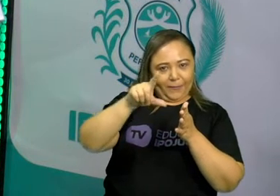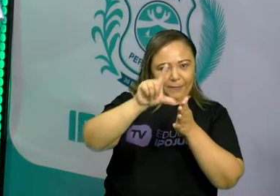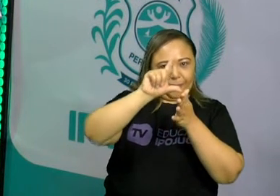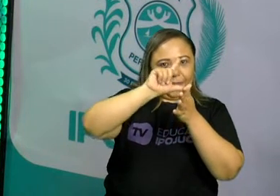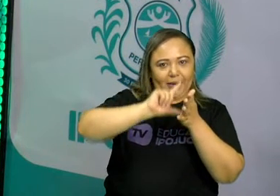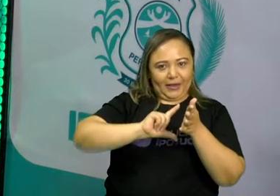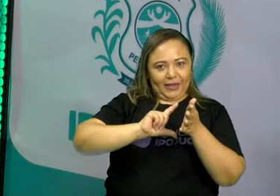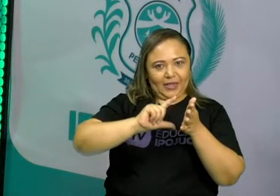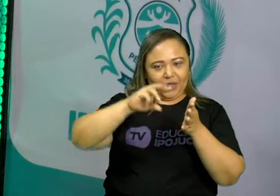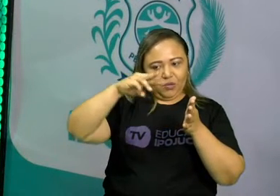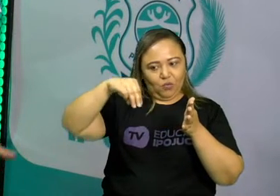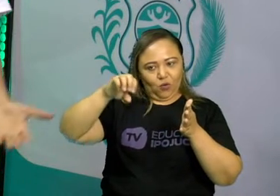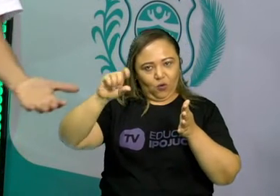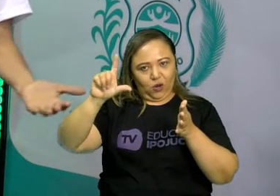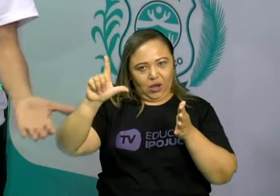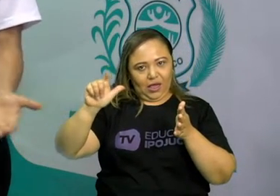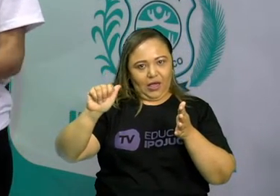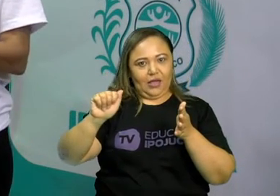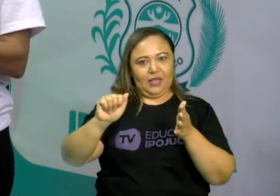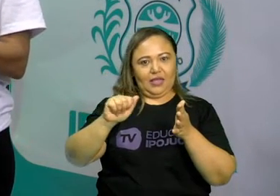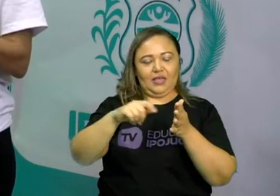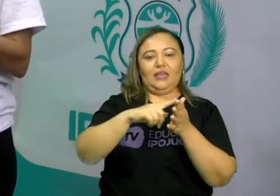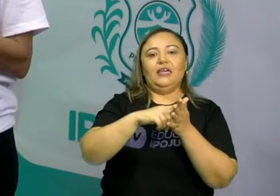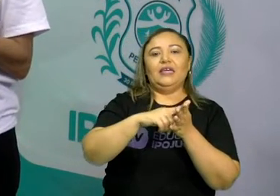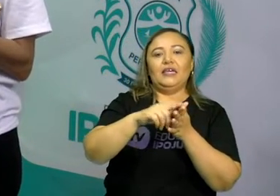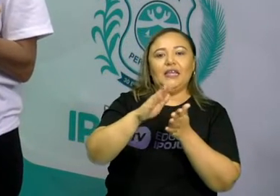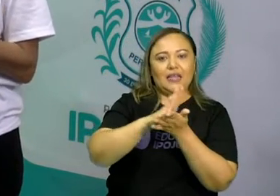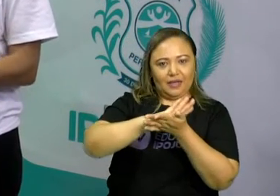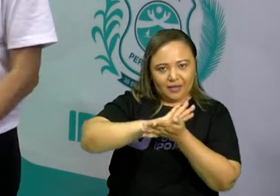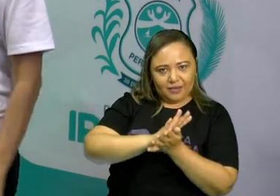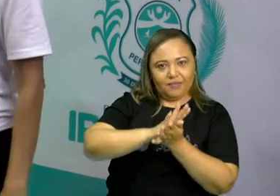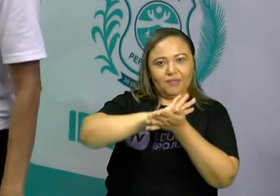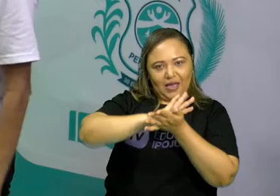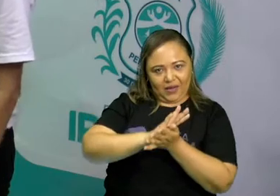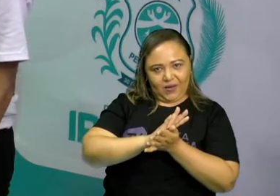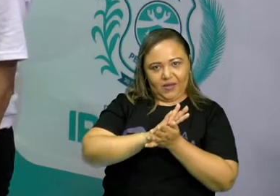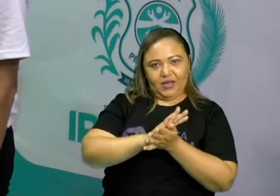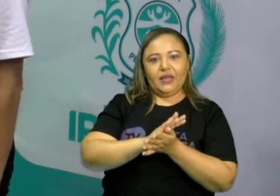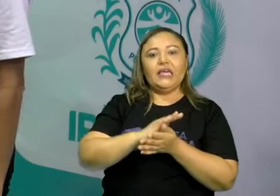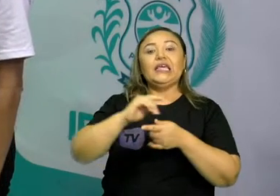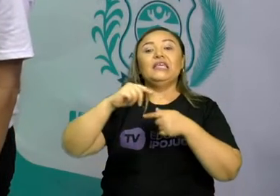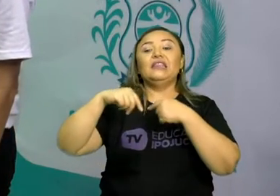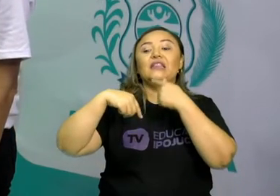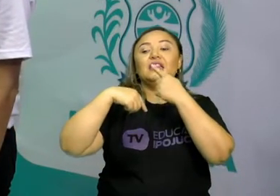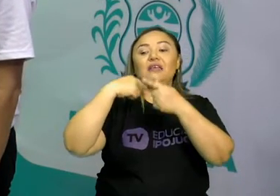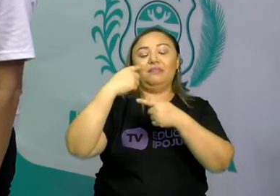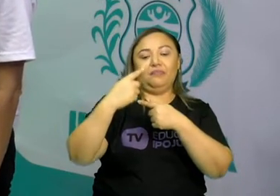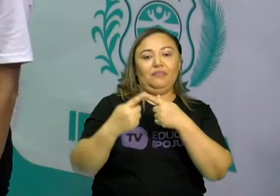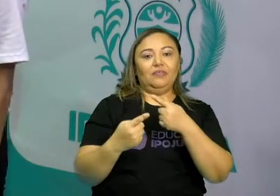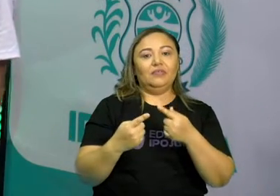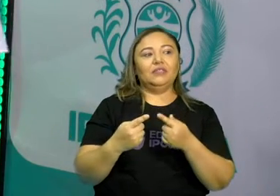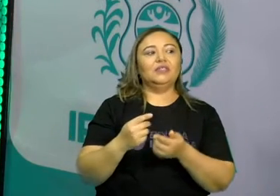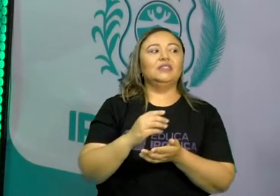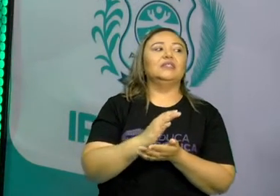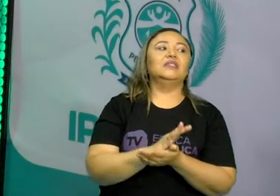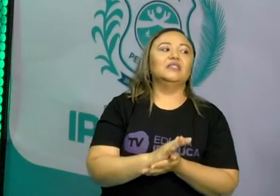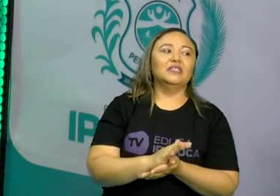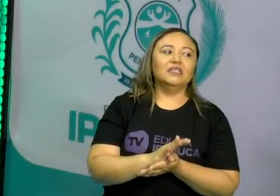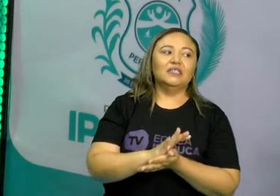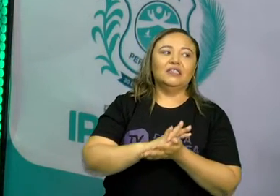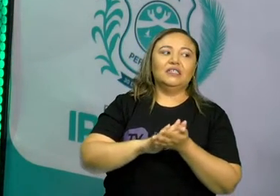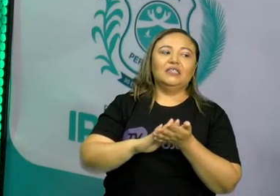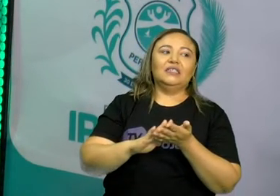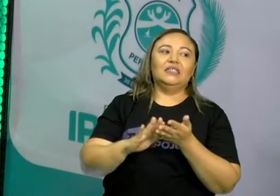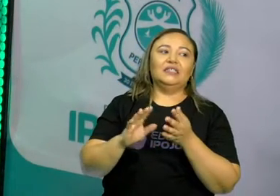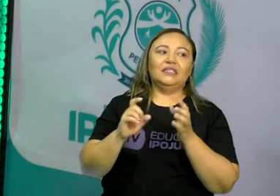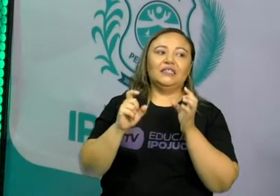eles não amassam? Então, por que pré? Porque eles vêm antes. Aí aqui, amassam os alimentos, que eles são